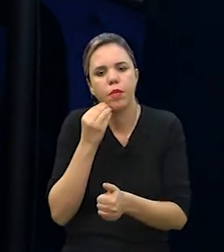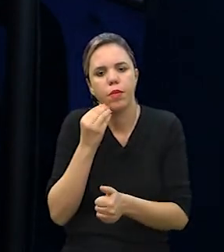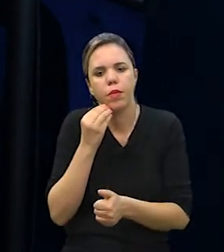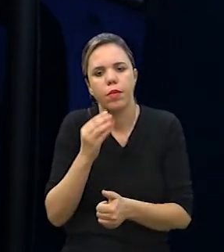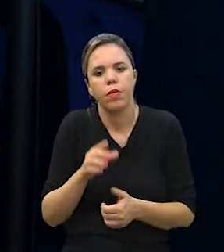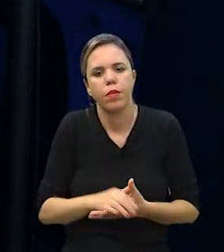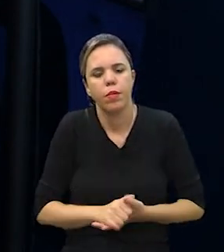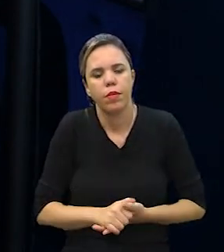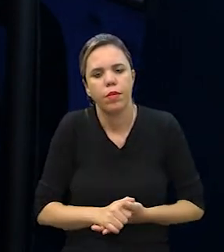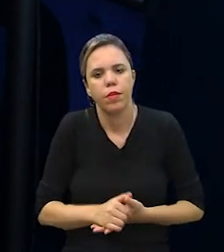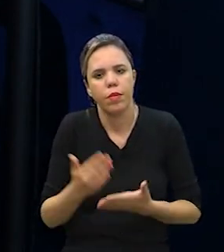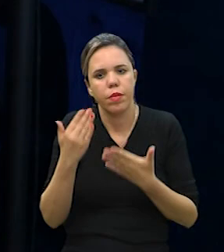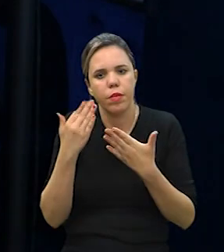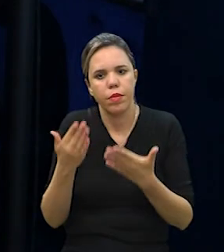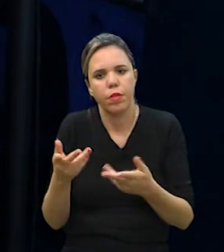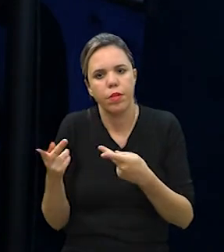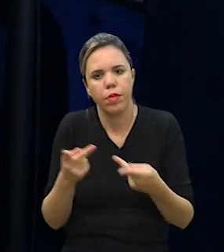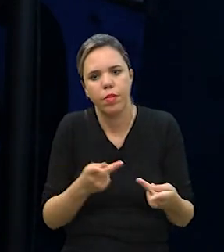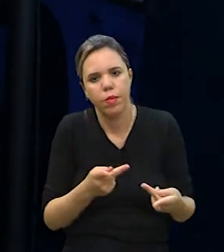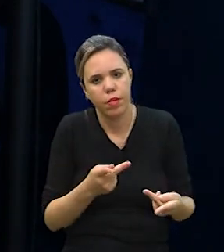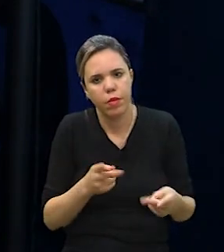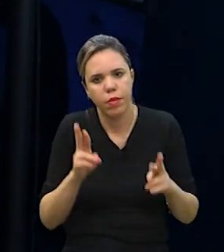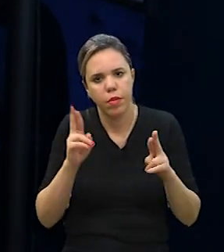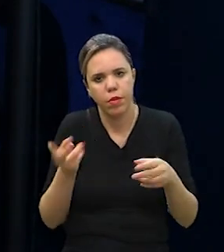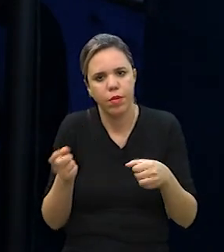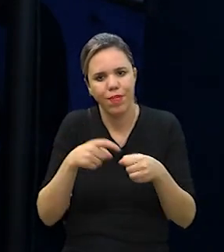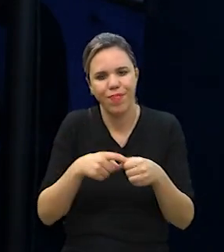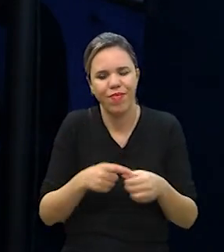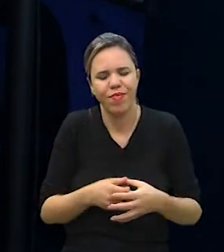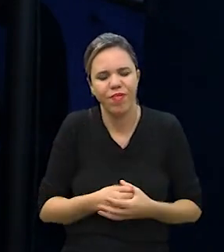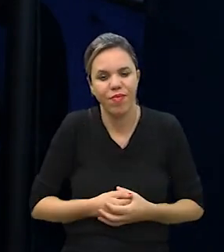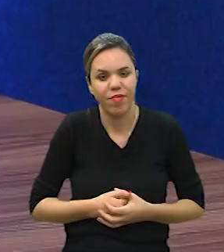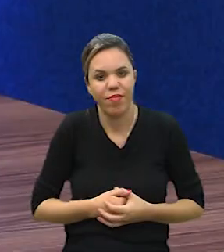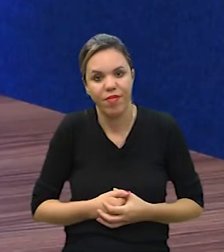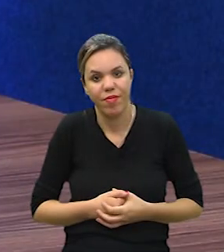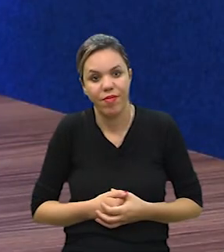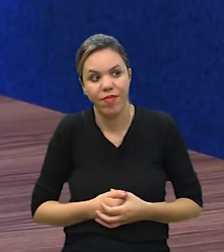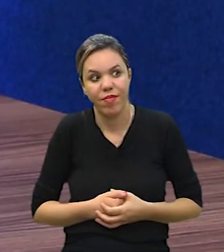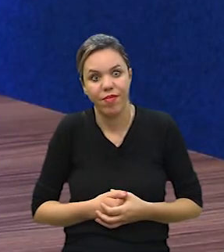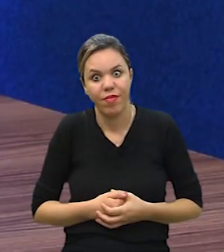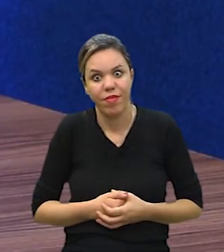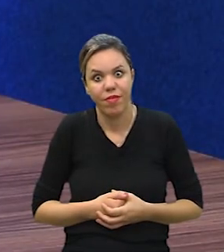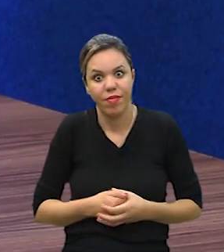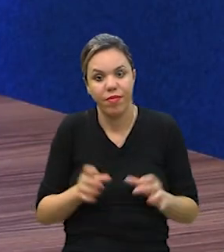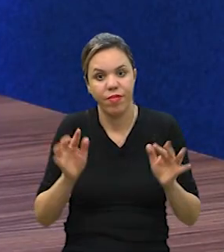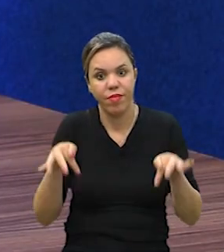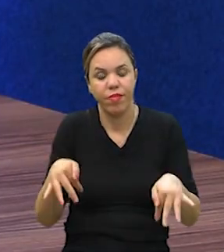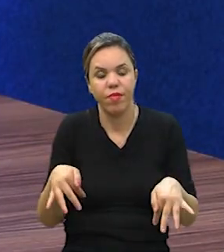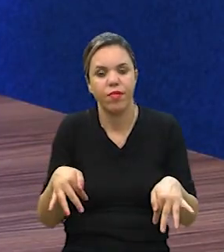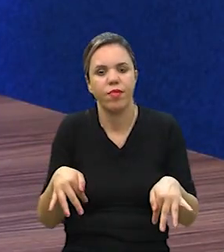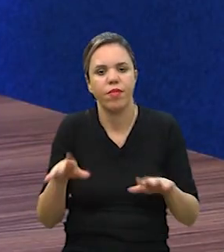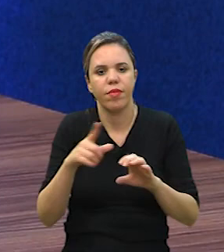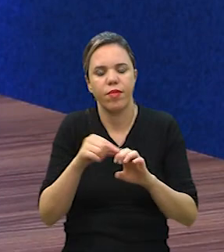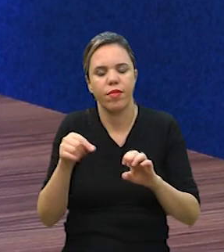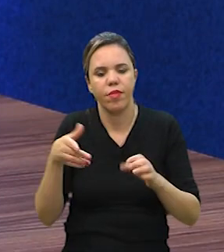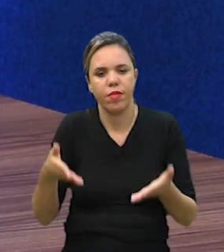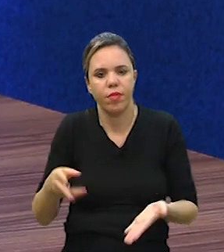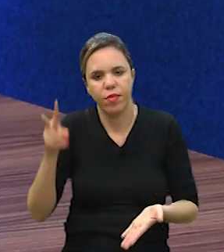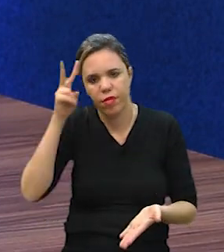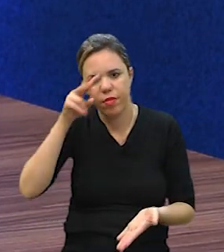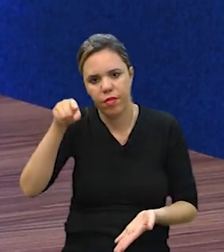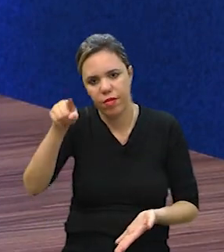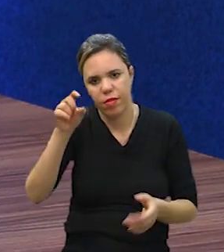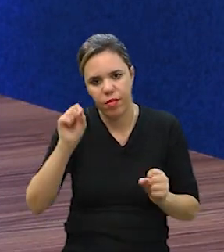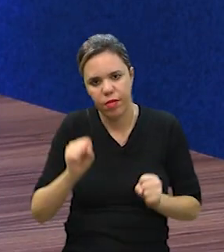oportunidade. Eu que agradeço pelo convite e espero voltar aqui. E assim a gente encerra o Ser Empreendedor de hoje,